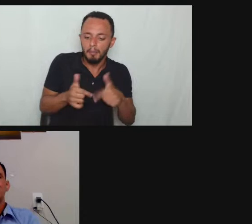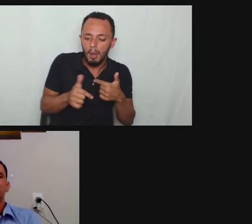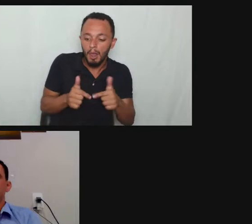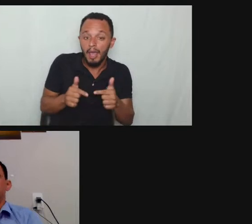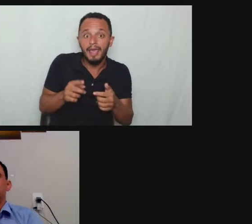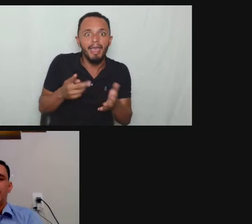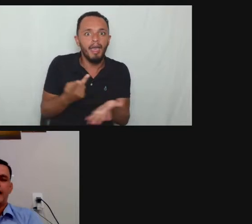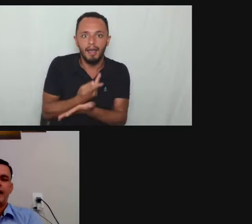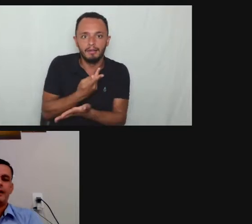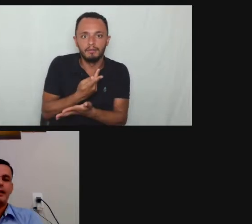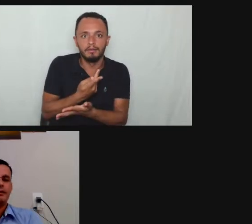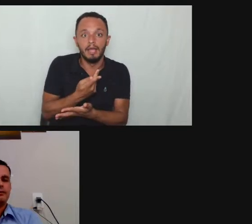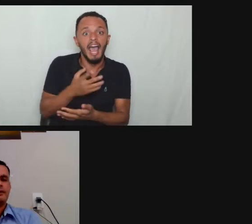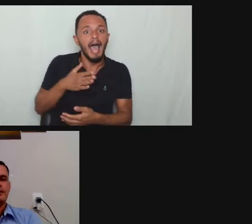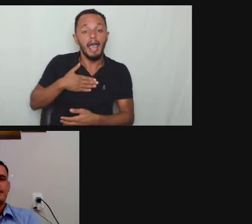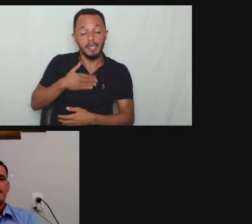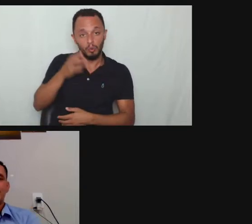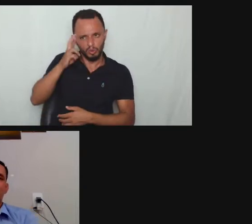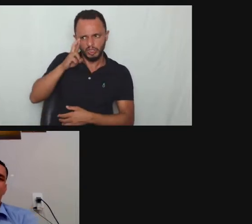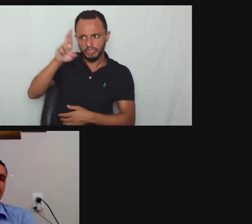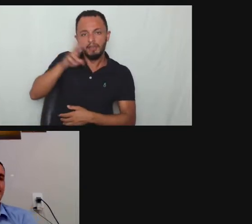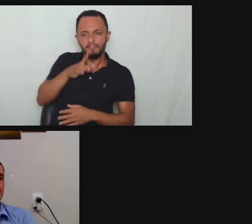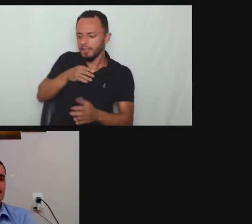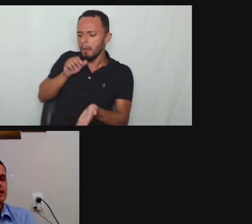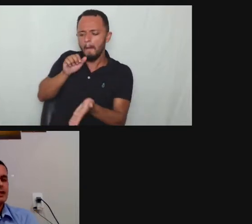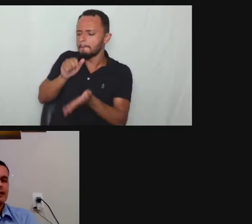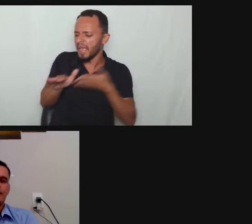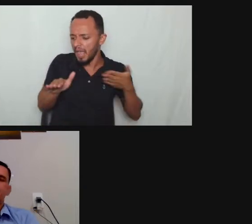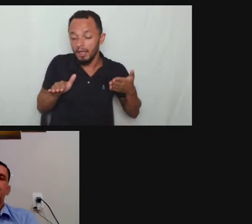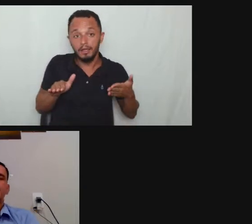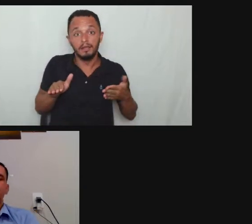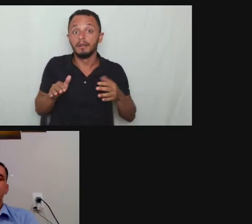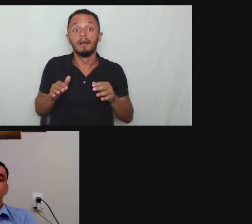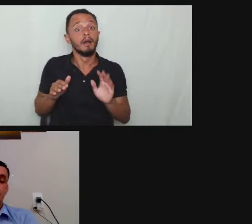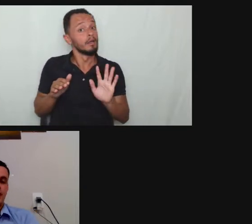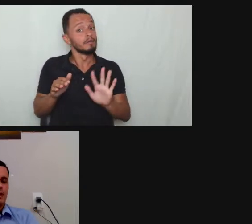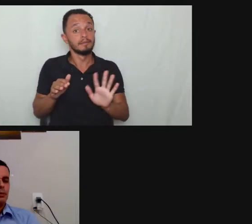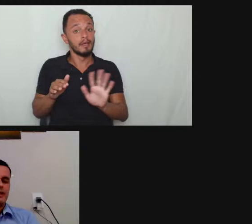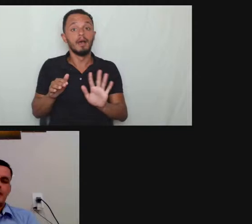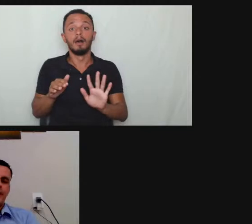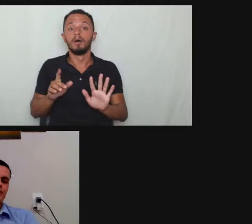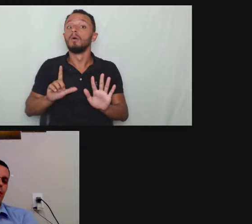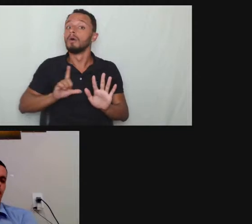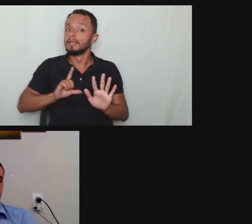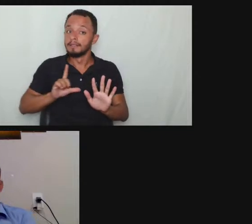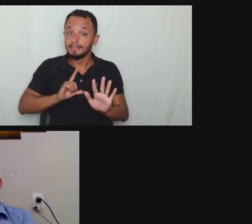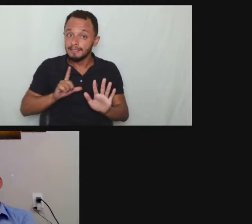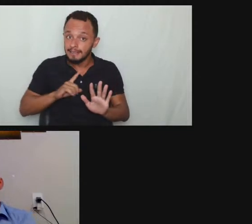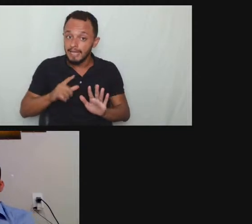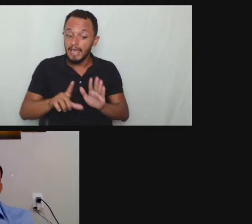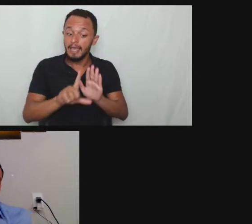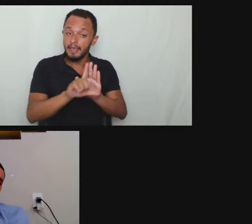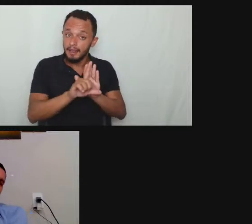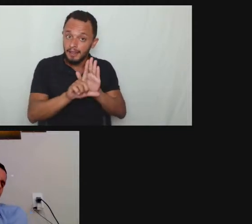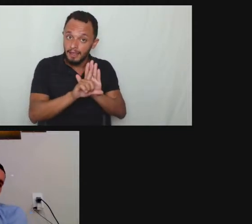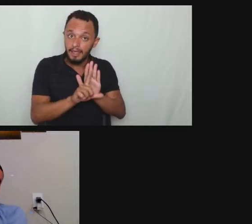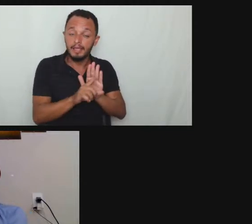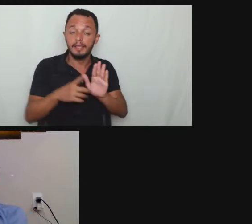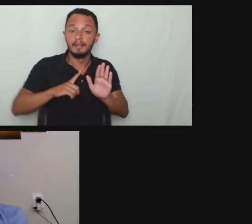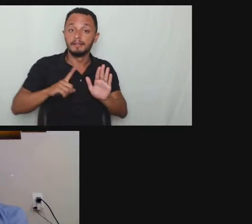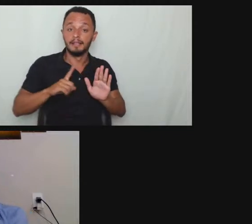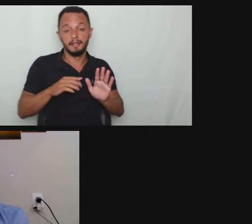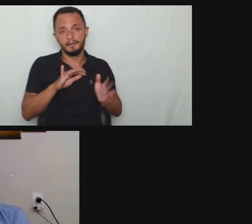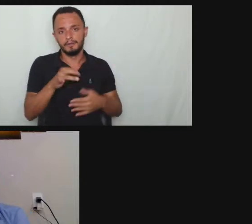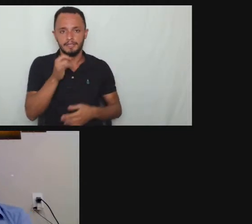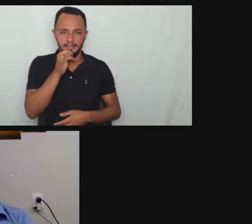estendido a quem tá diretamente ali lidando com pessoa com deficiência por exemplo a escola um irmão que ajude